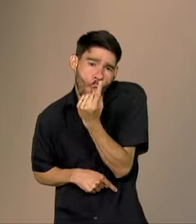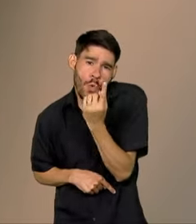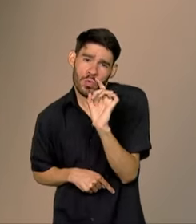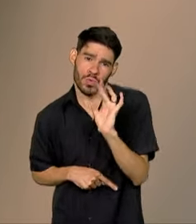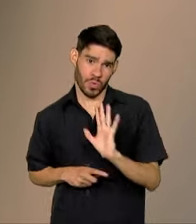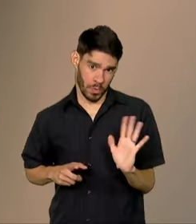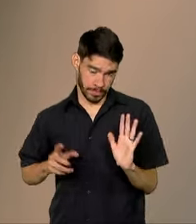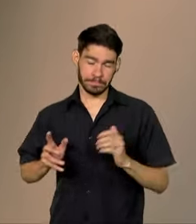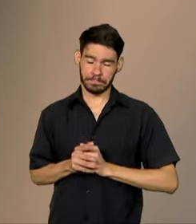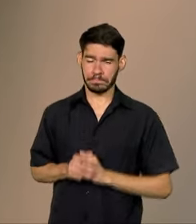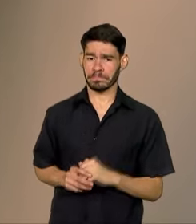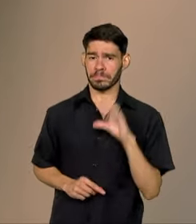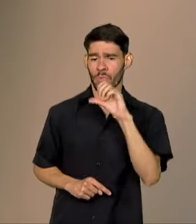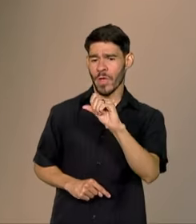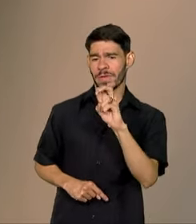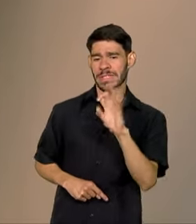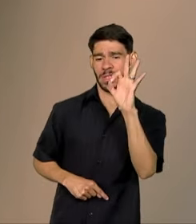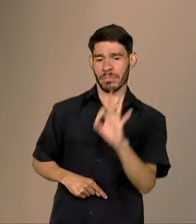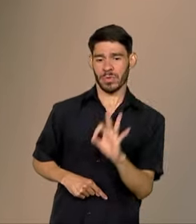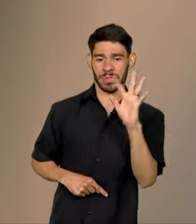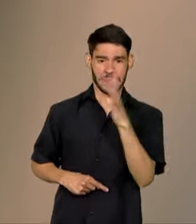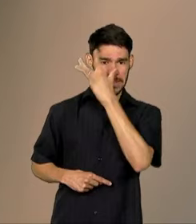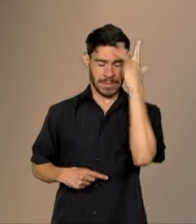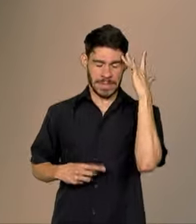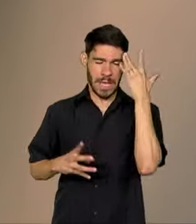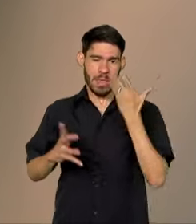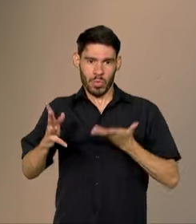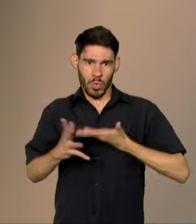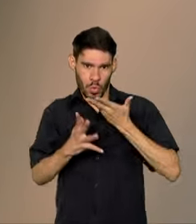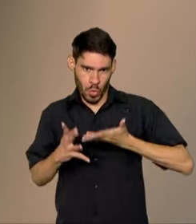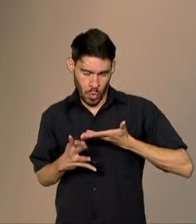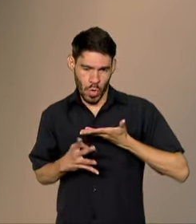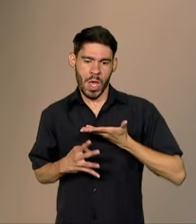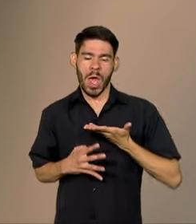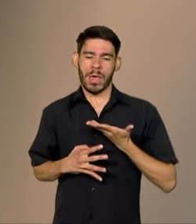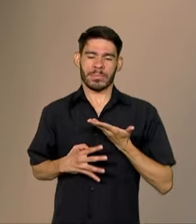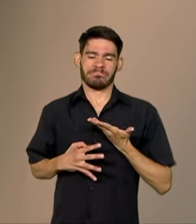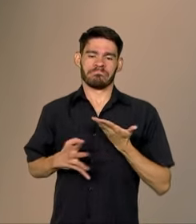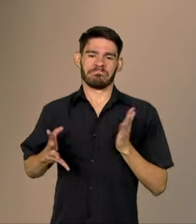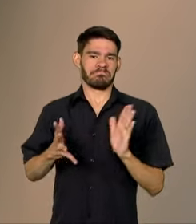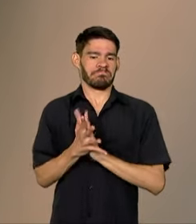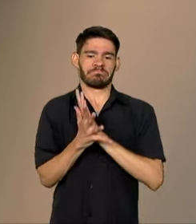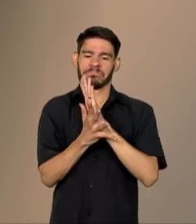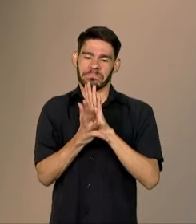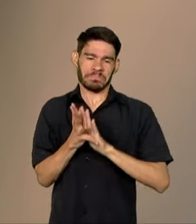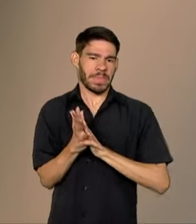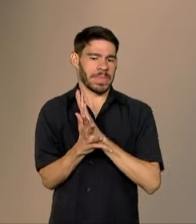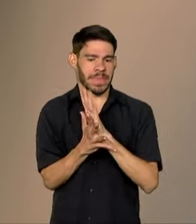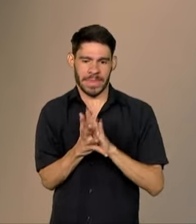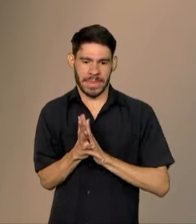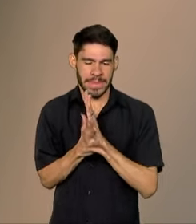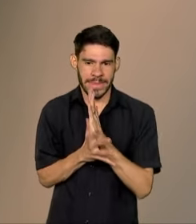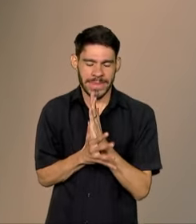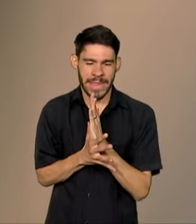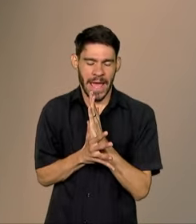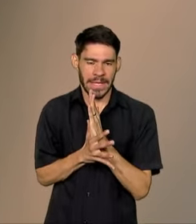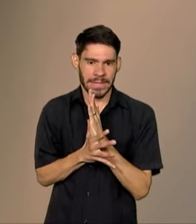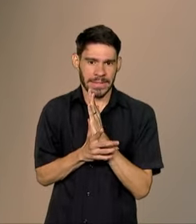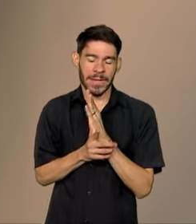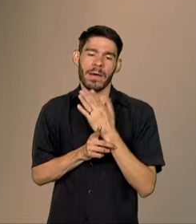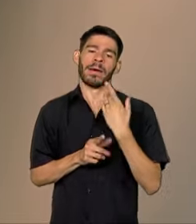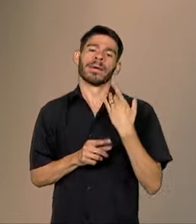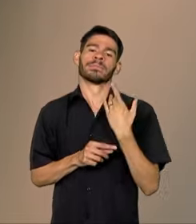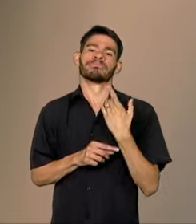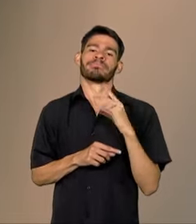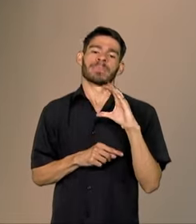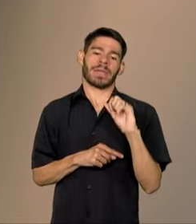E 95% das pessoas tratadas não terem absolutamente carga viral detectável.